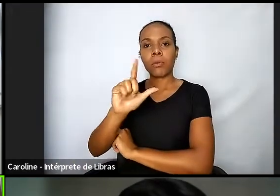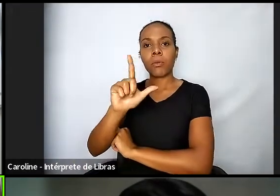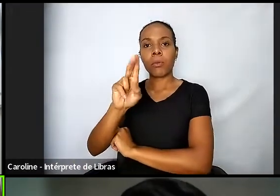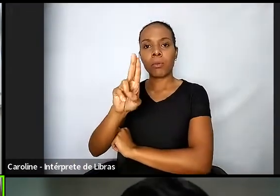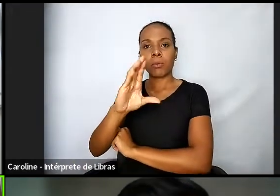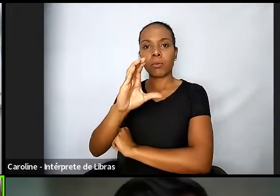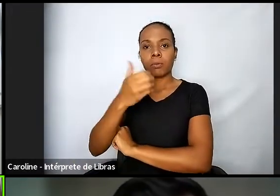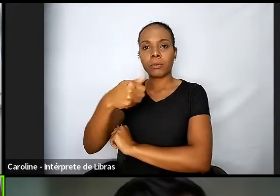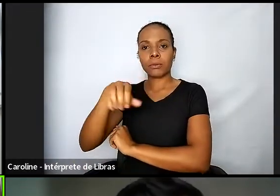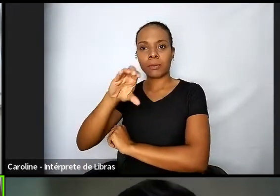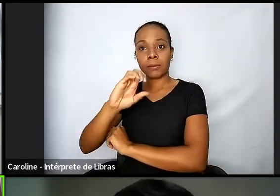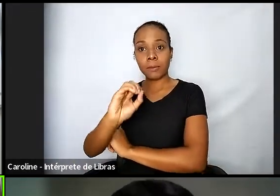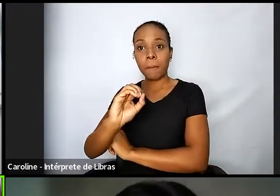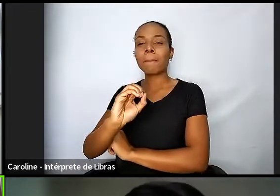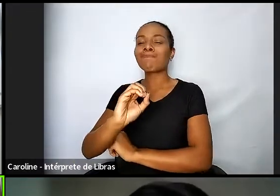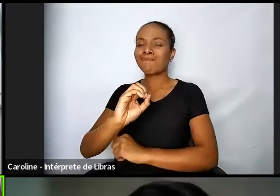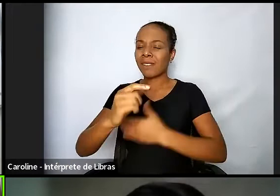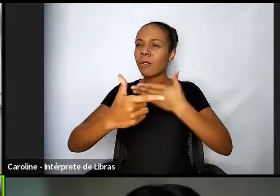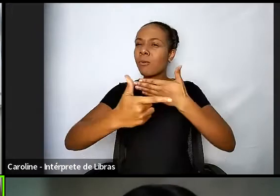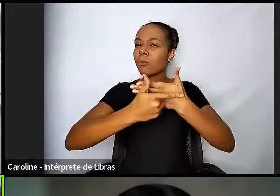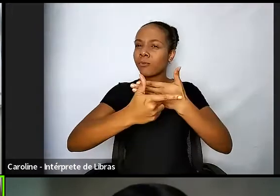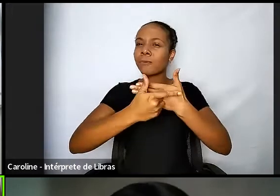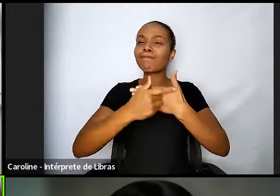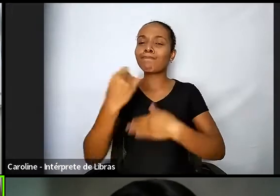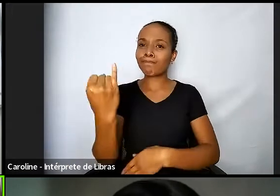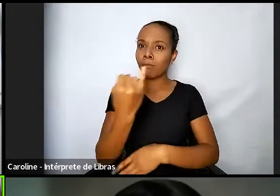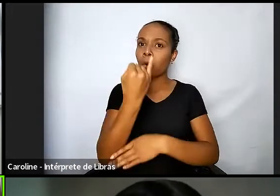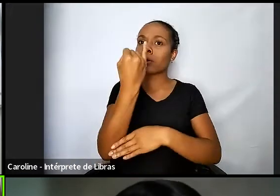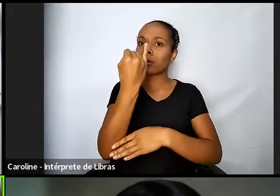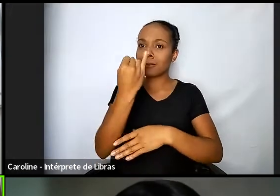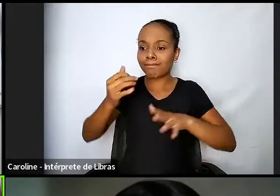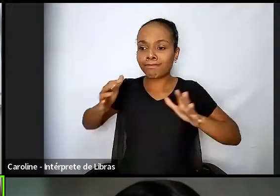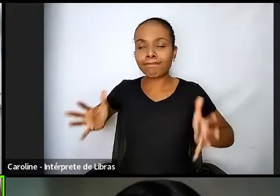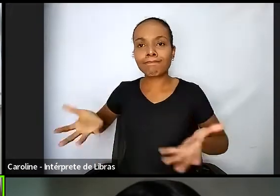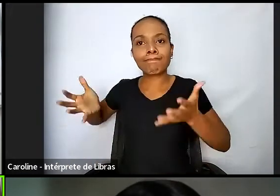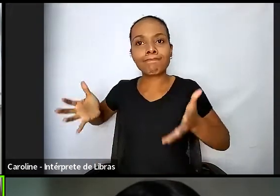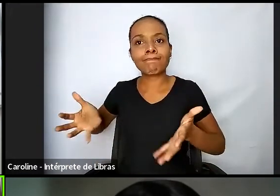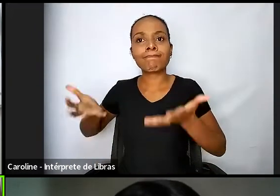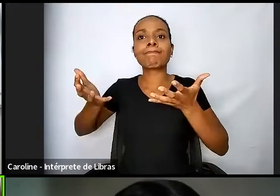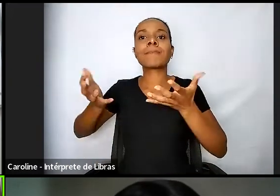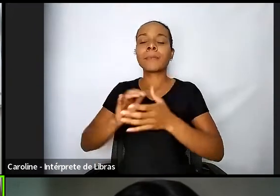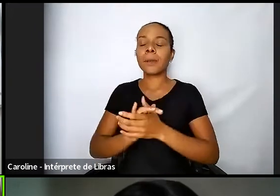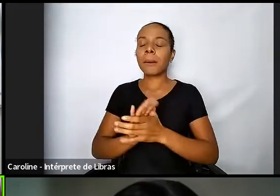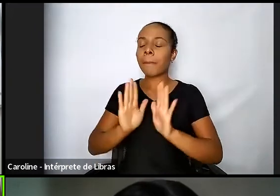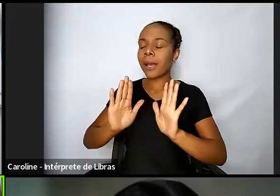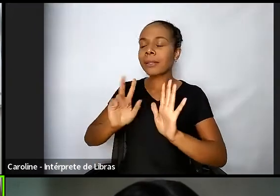dentro justamente desse conceito que você traz